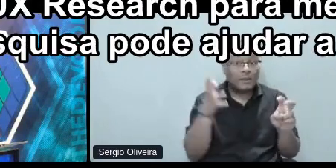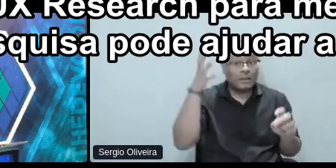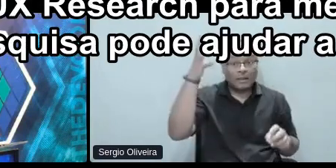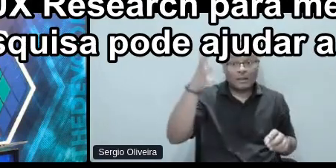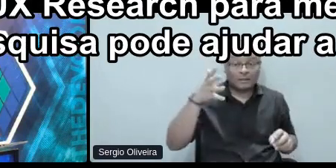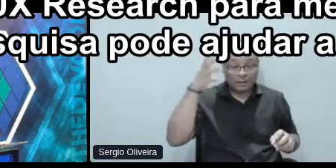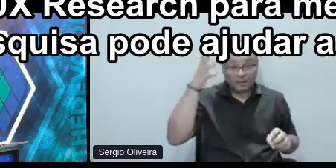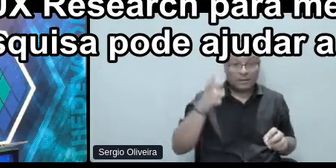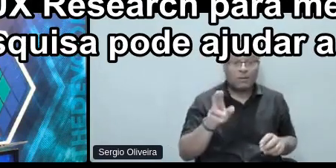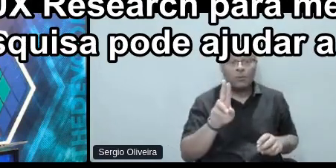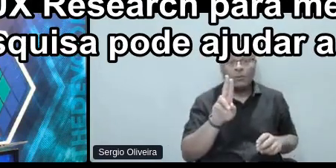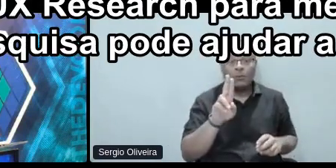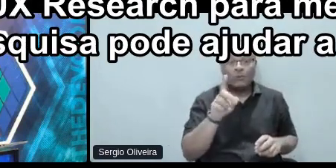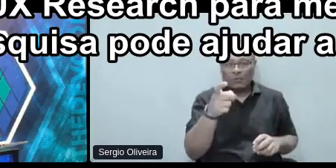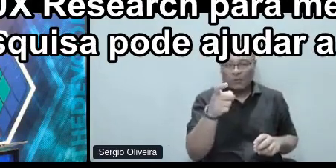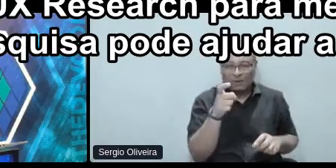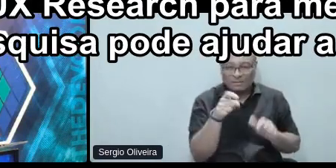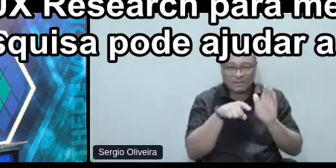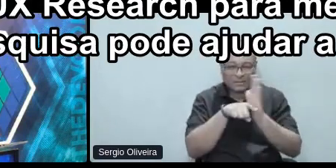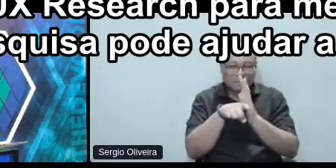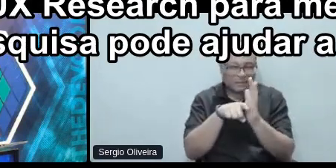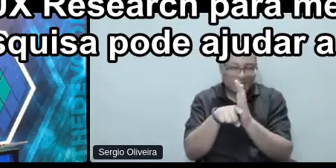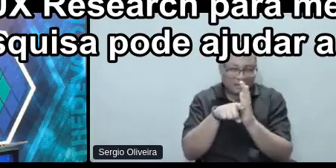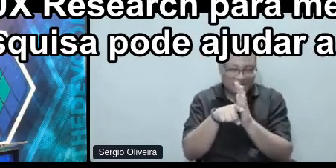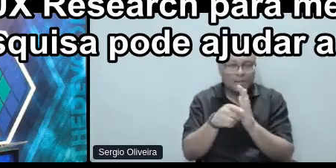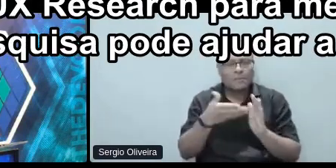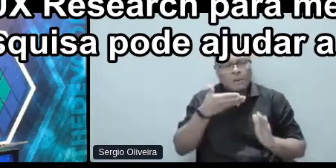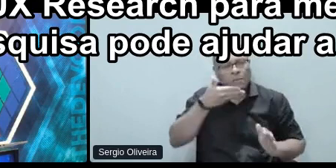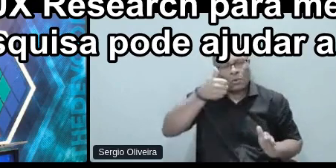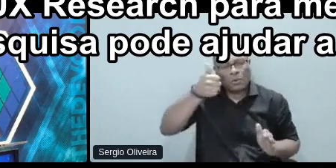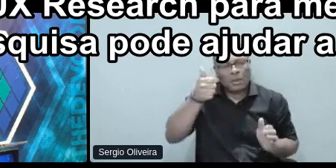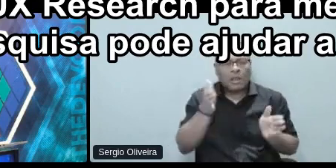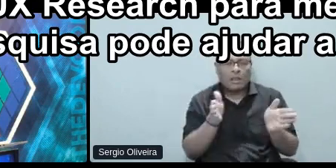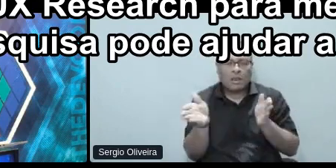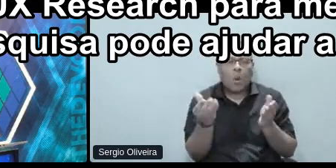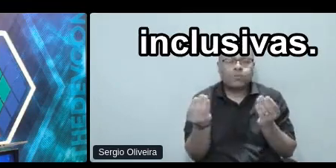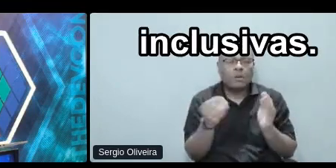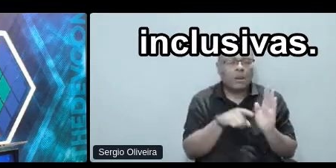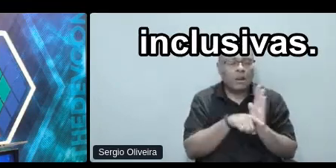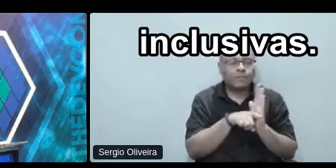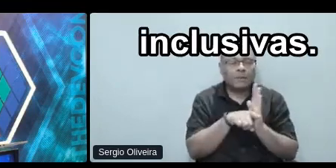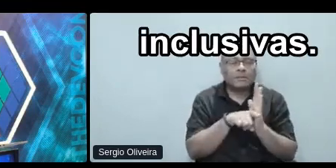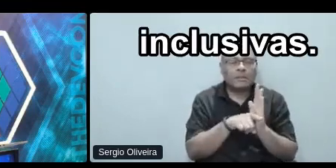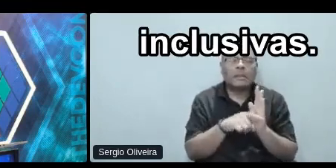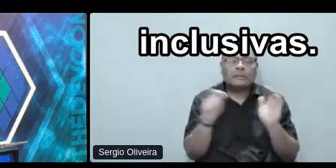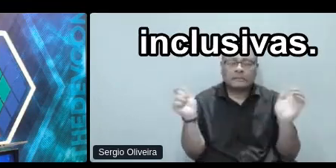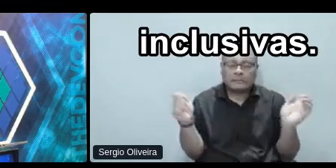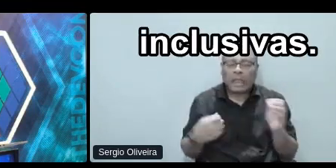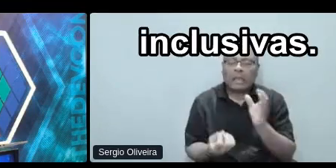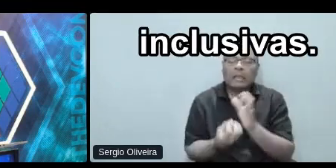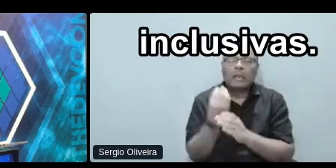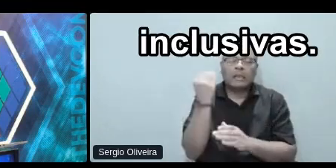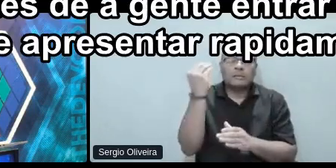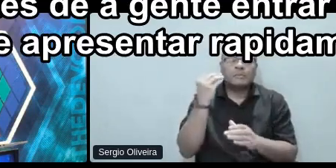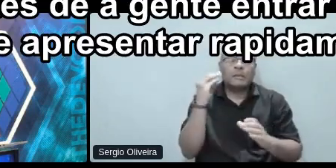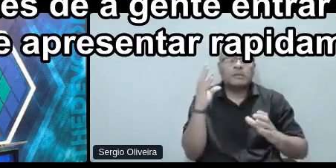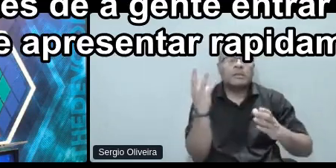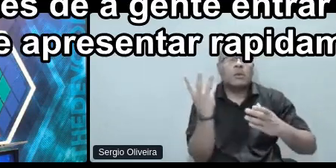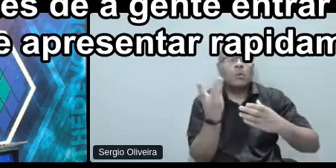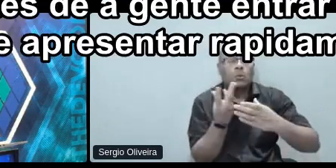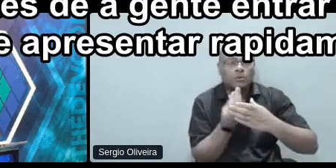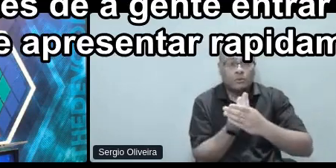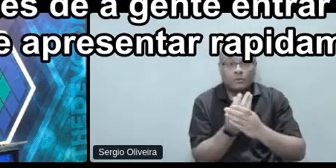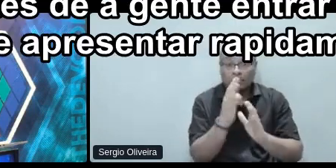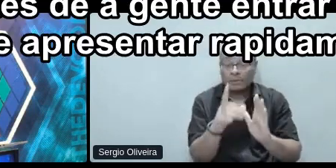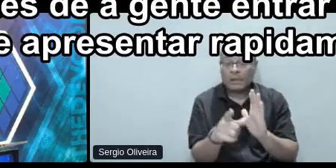de UX e Search para melhorar a acessibilidade, como a pesquisa pode ajudar a criar experiências inclusivas. Mas antes